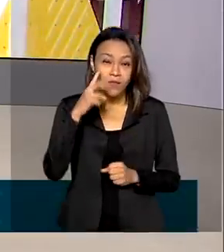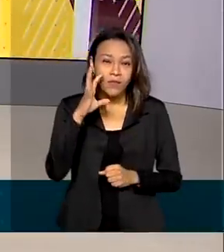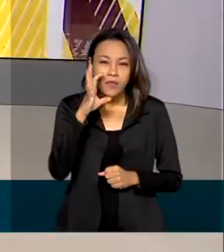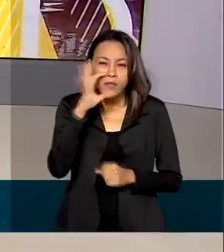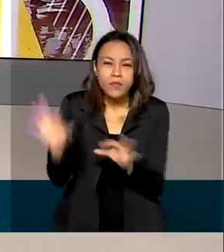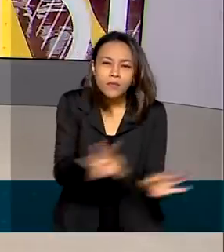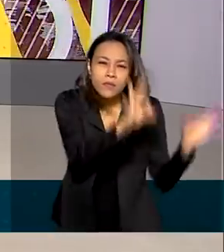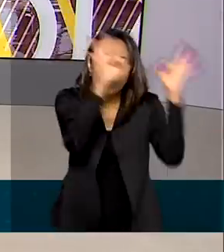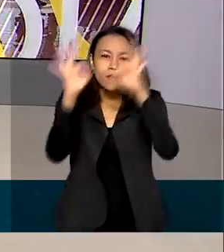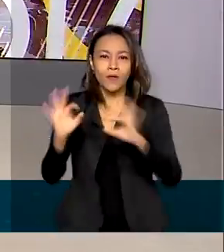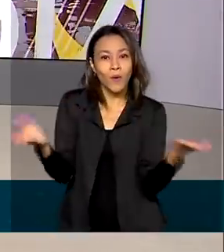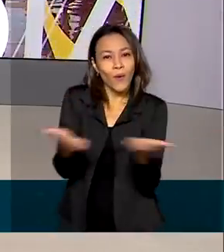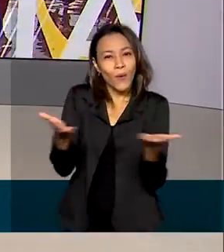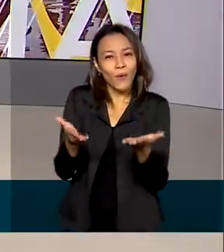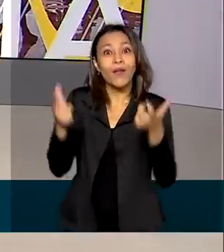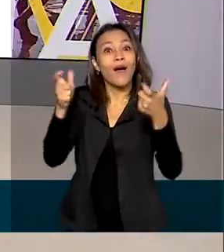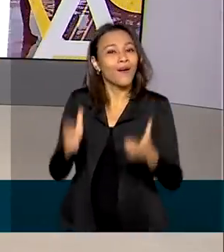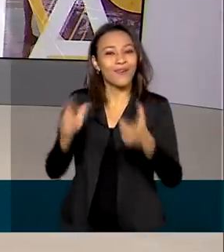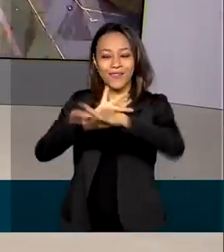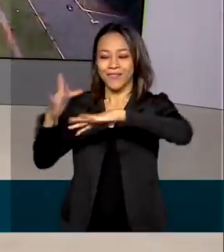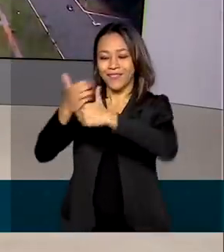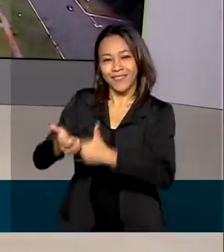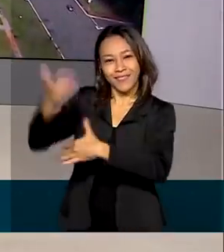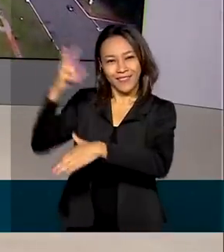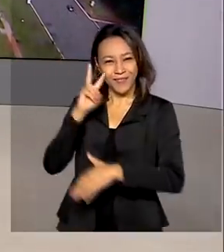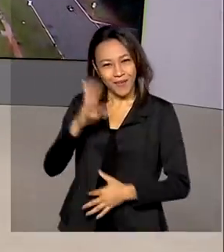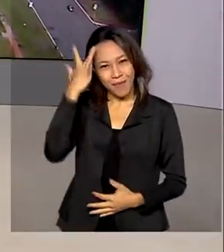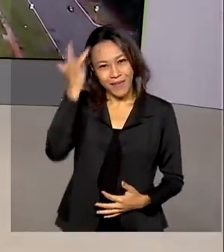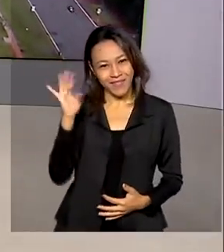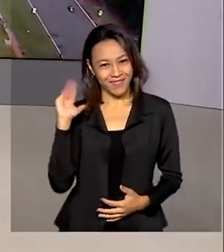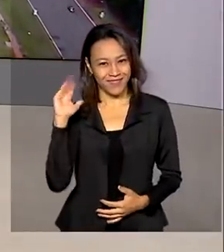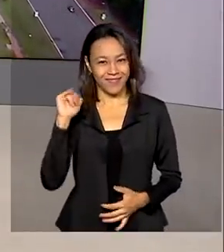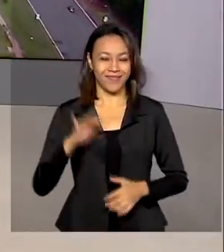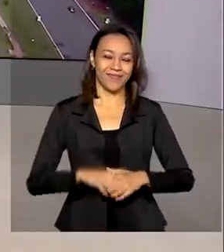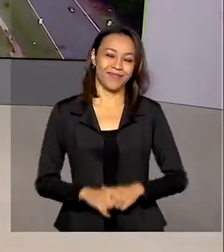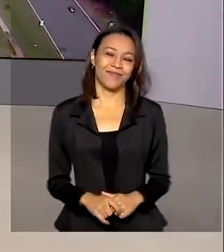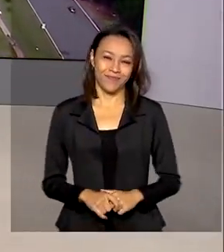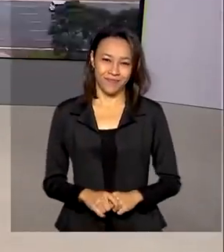reportagens de hoje nas nossas redes sociais. Nos vemos amanhã. Até lá. Tchau, tchau.